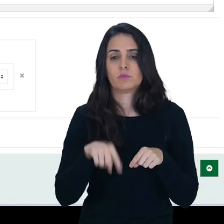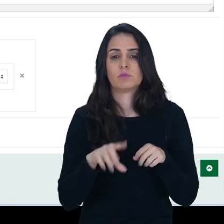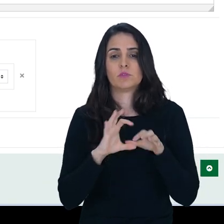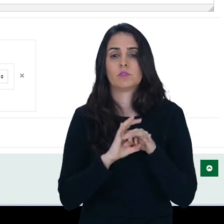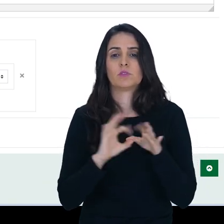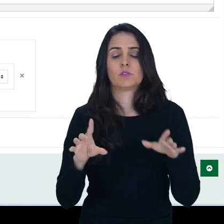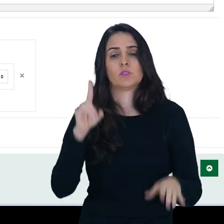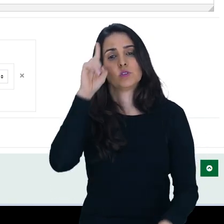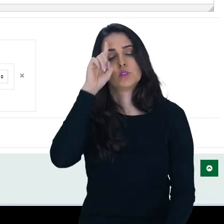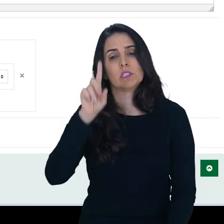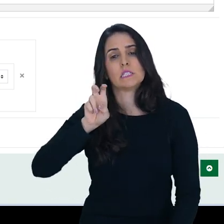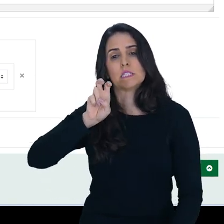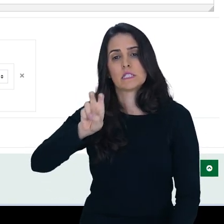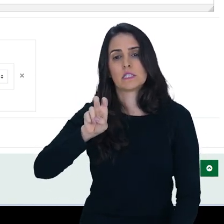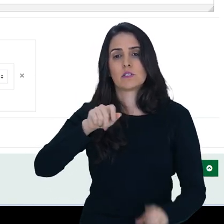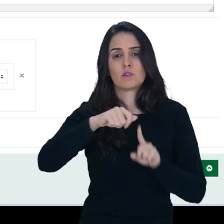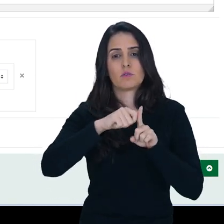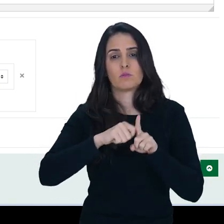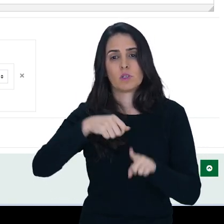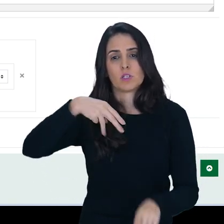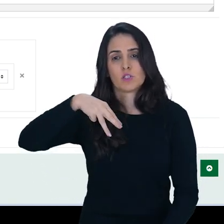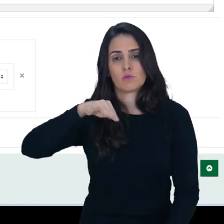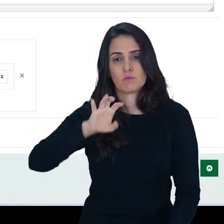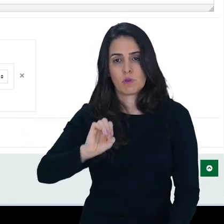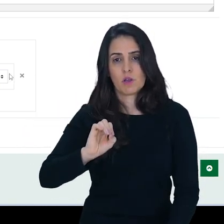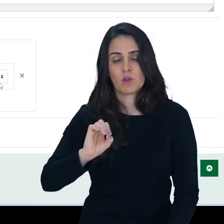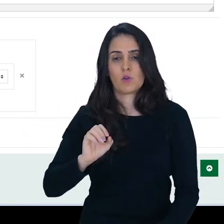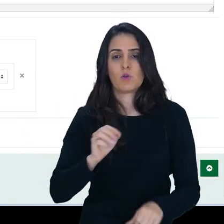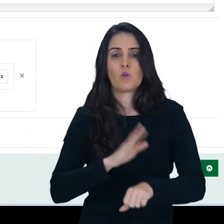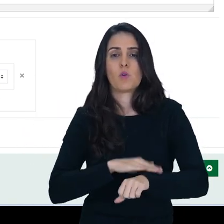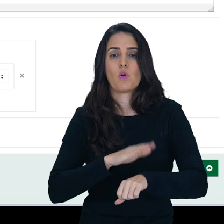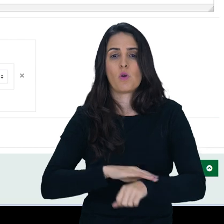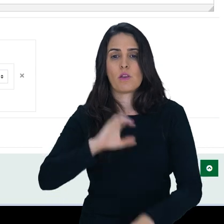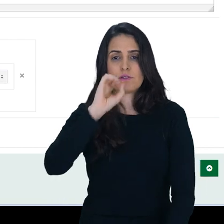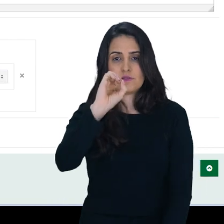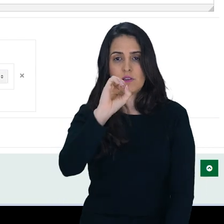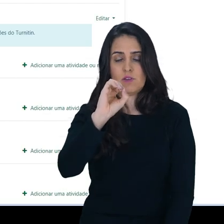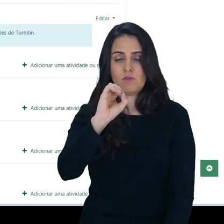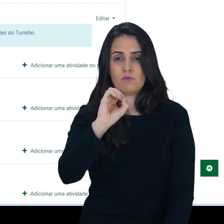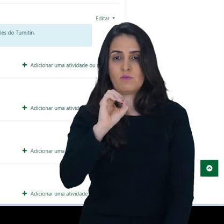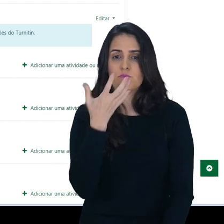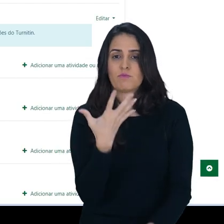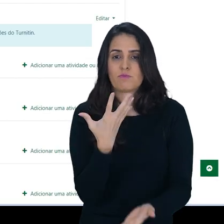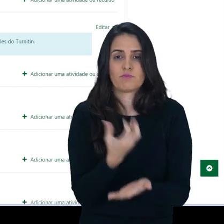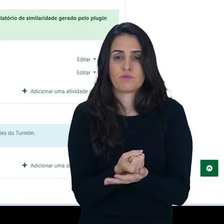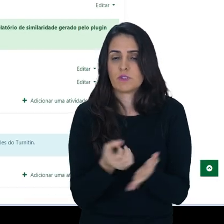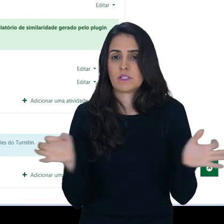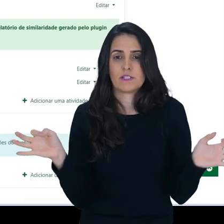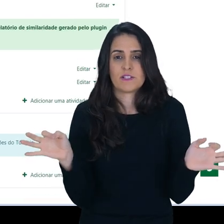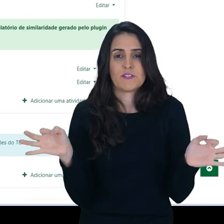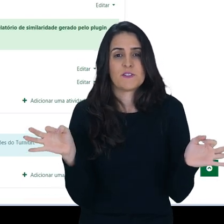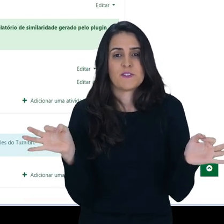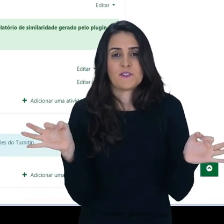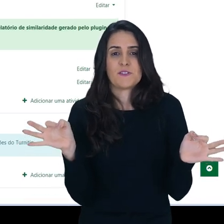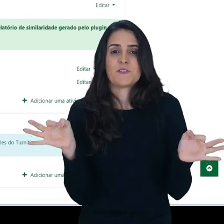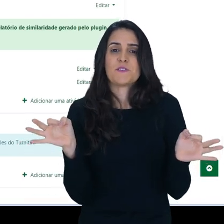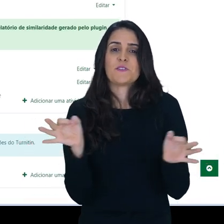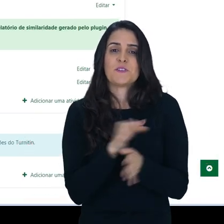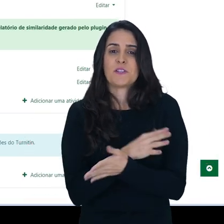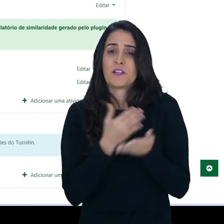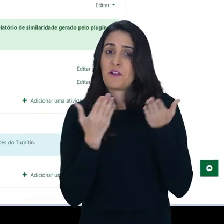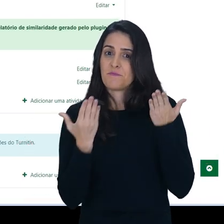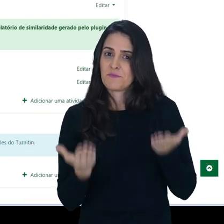sala eu quero que esteja disponível no dia 5 de maio a zero hora e salvei. Já está